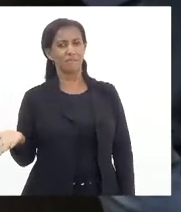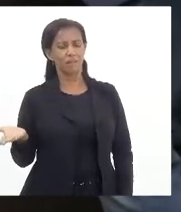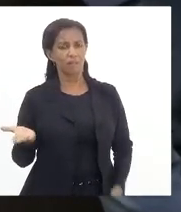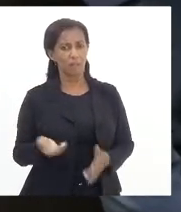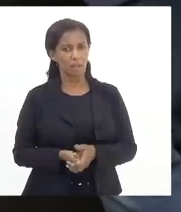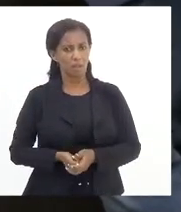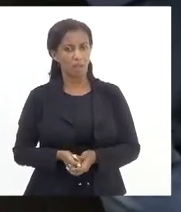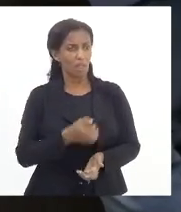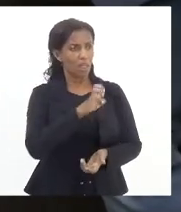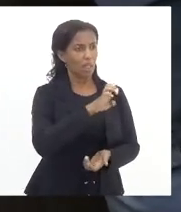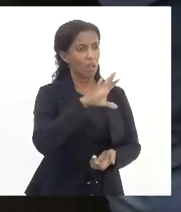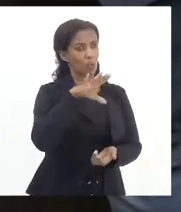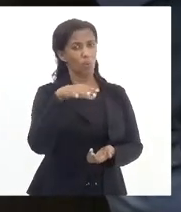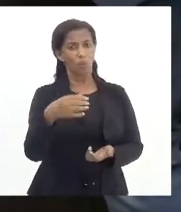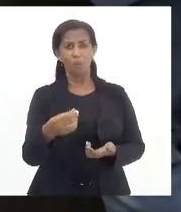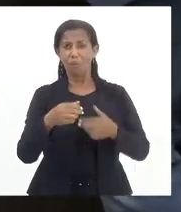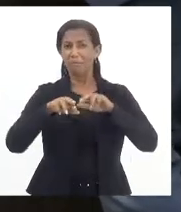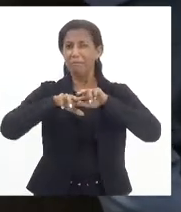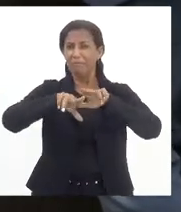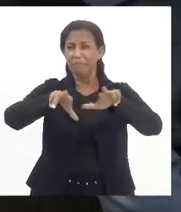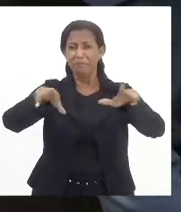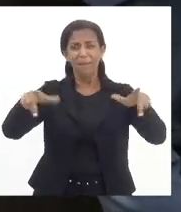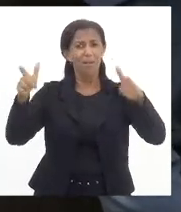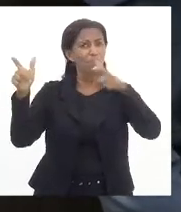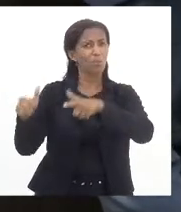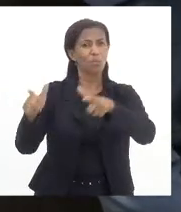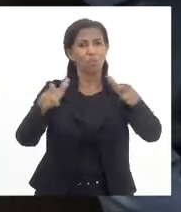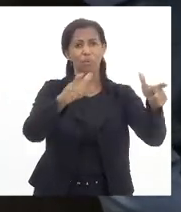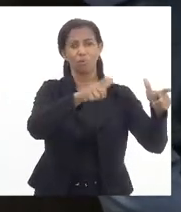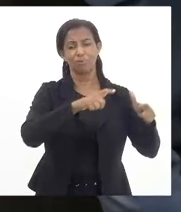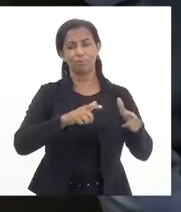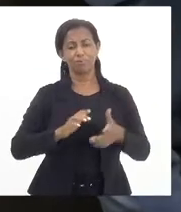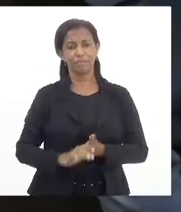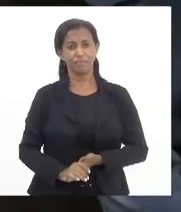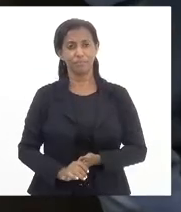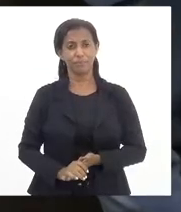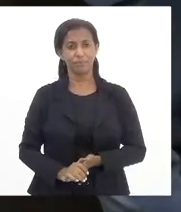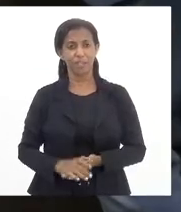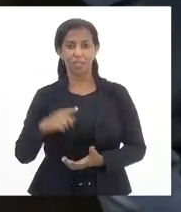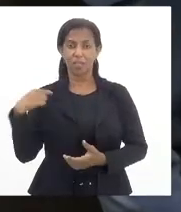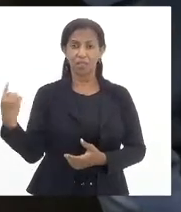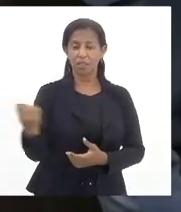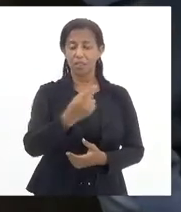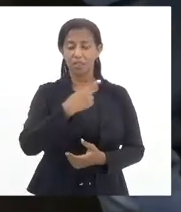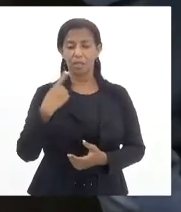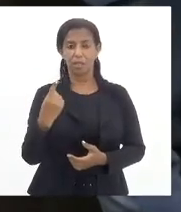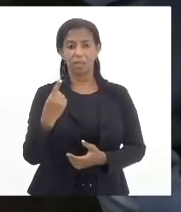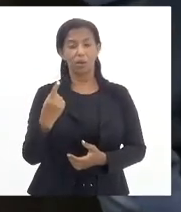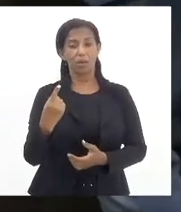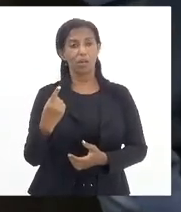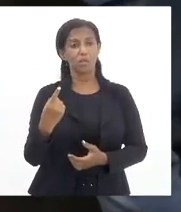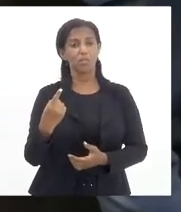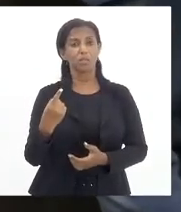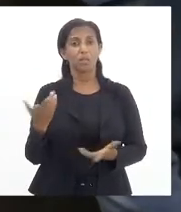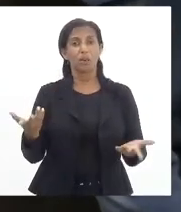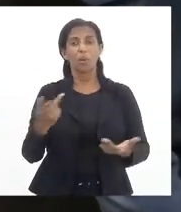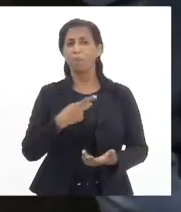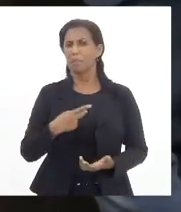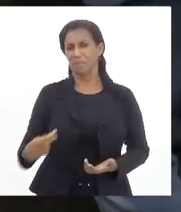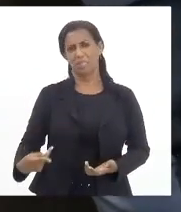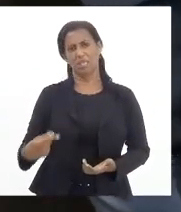é no eco, são em várias canas que a gente faz. E nós estamos sempre no rádio do presidente, nós não tivemos lockdown.